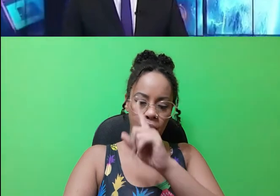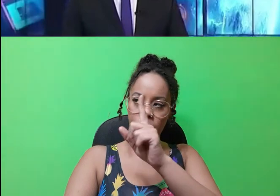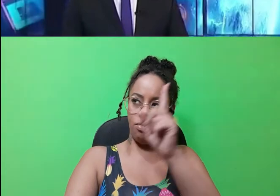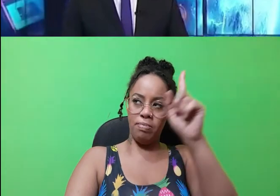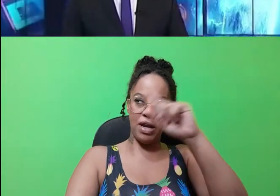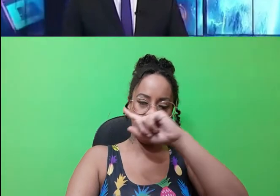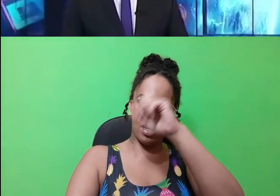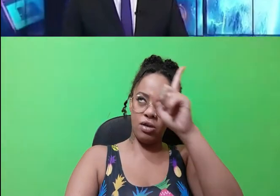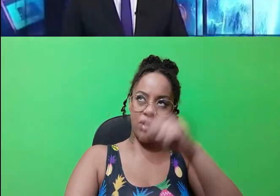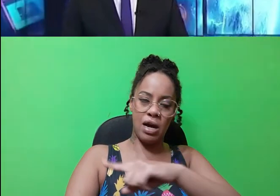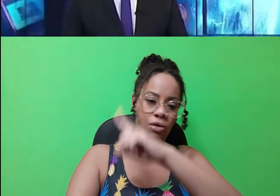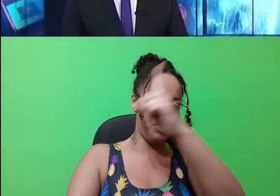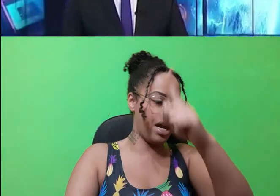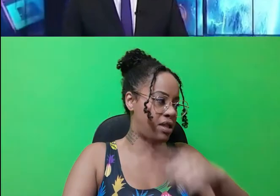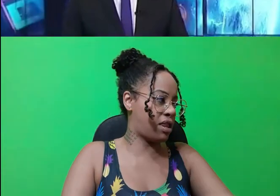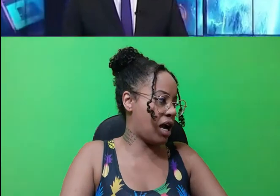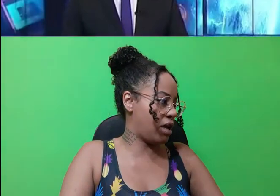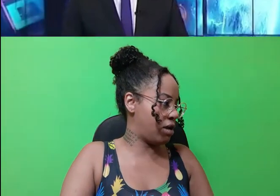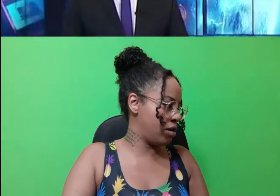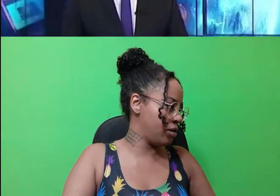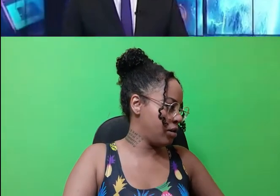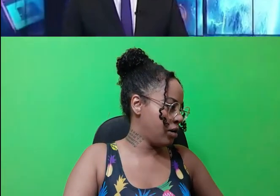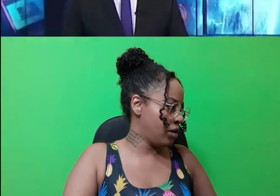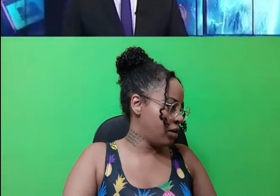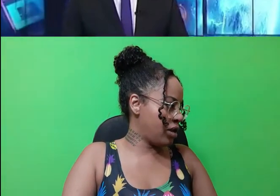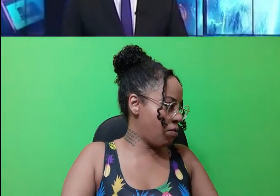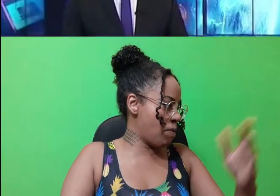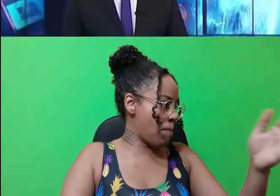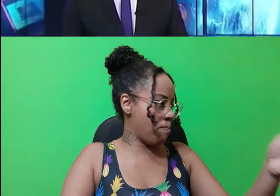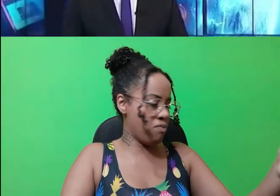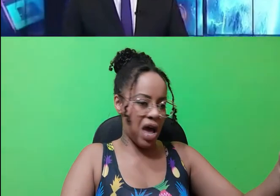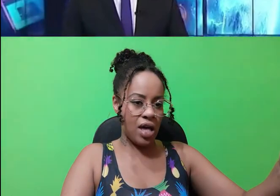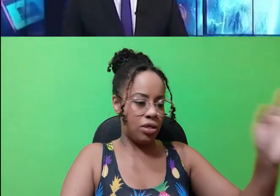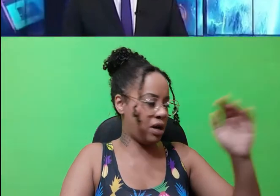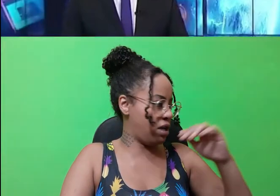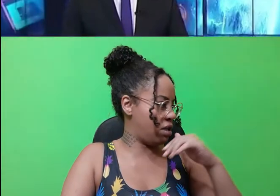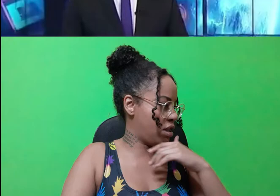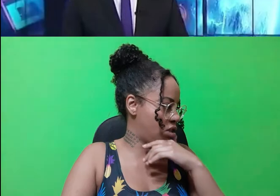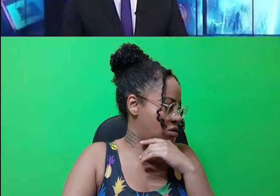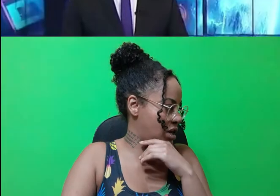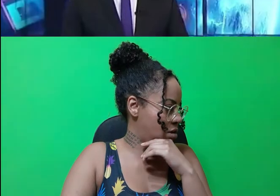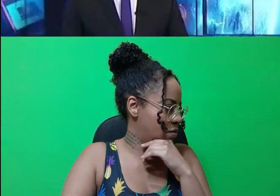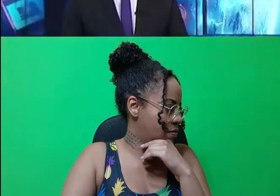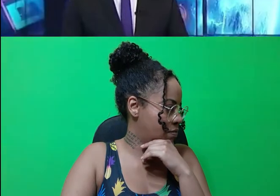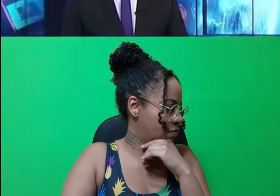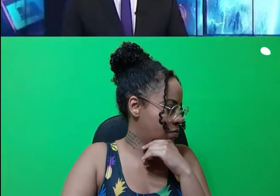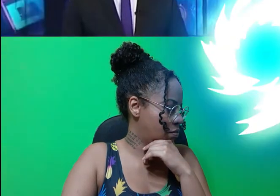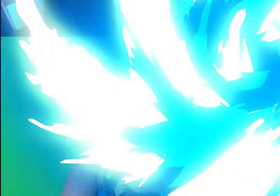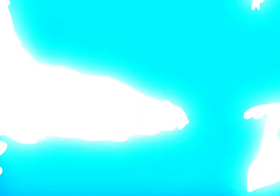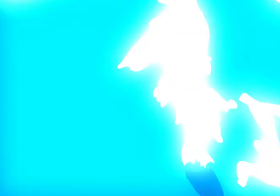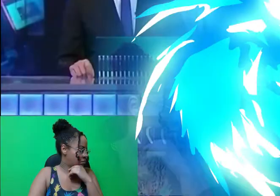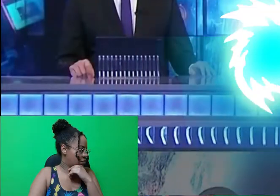banir aqui o canal, não dar strike. Tem um resto ainda disso aí.